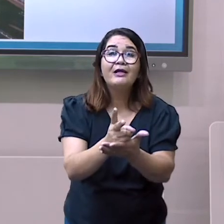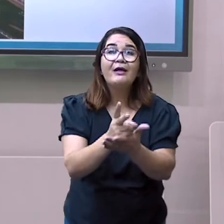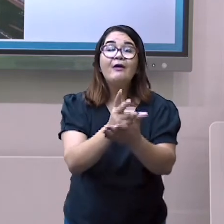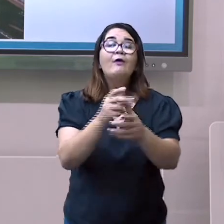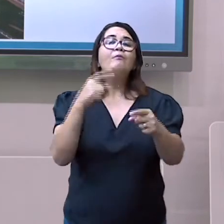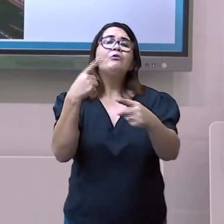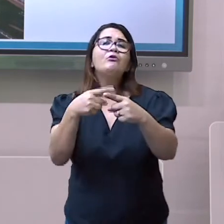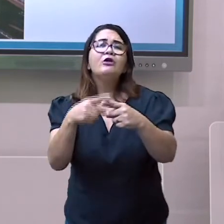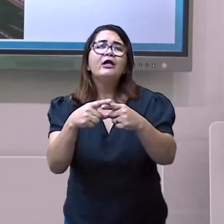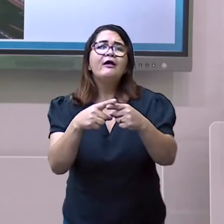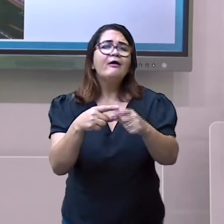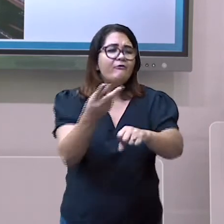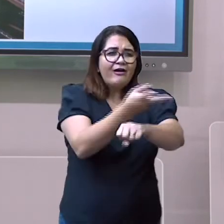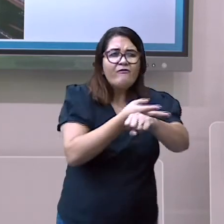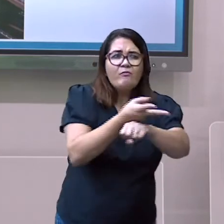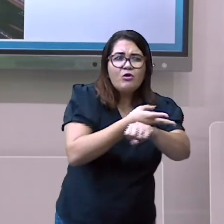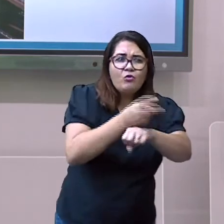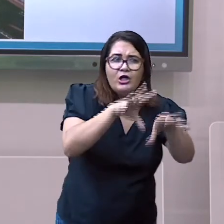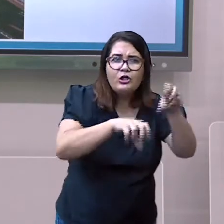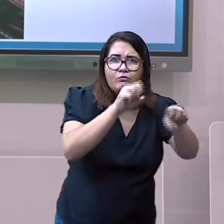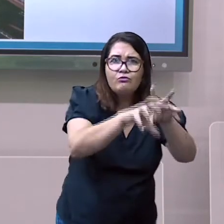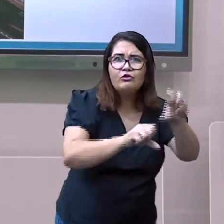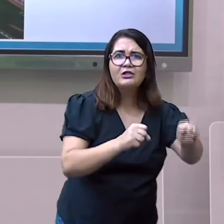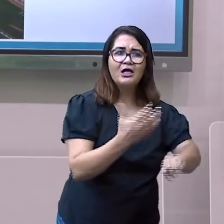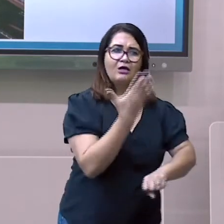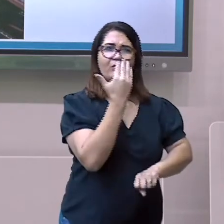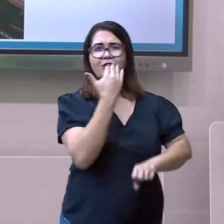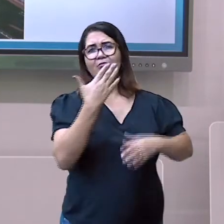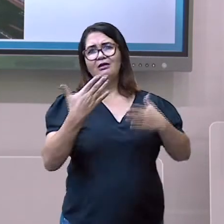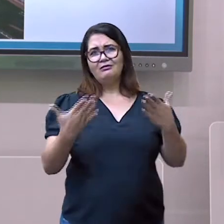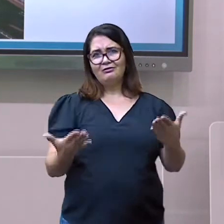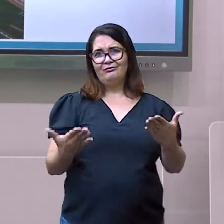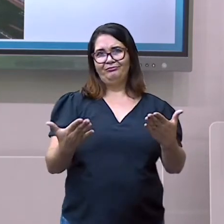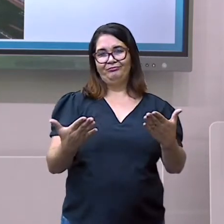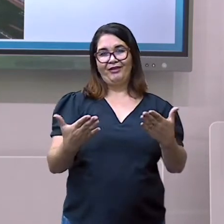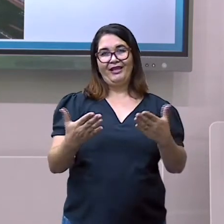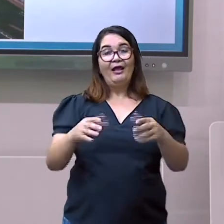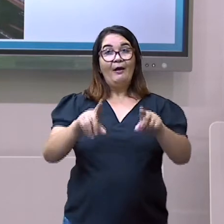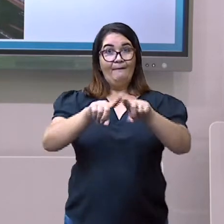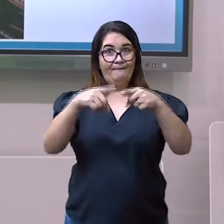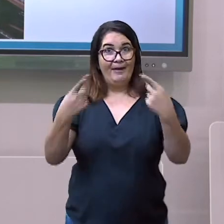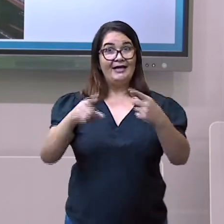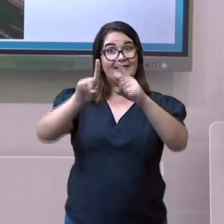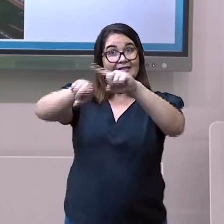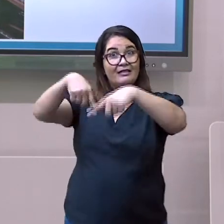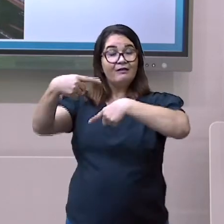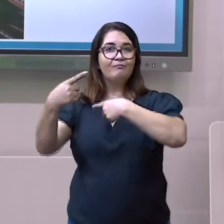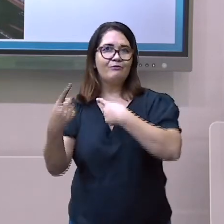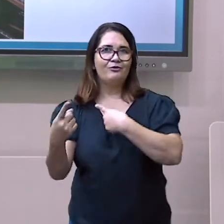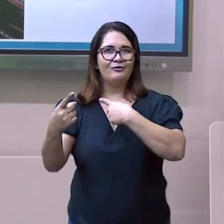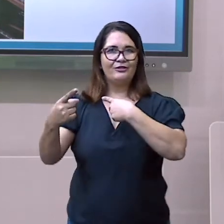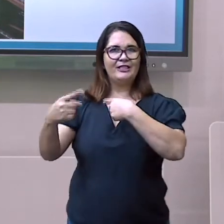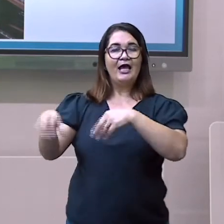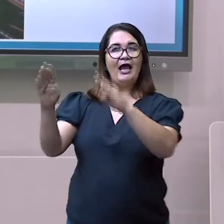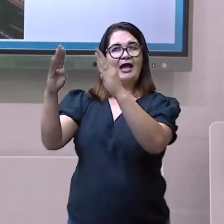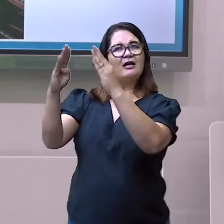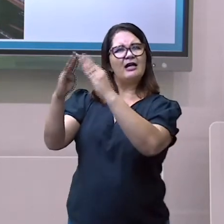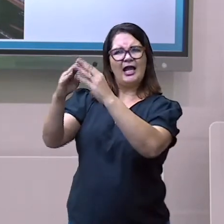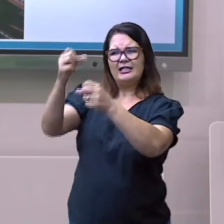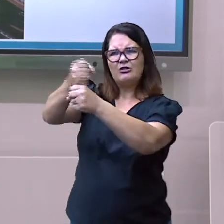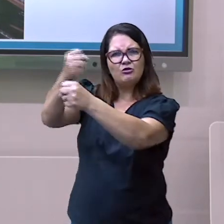passaram a ter moradia fixa e com o tempo desenvolveram o comércio. Assim,